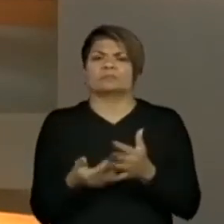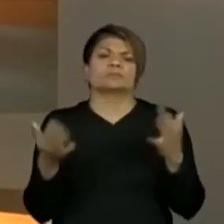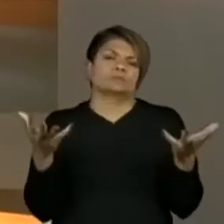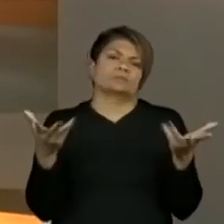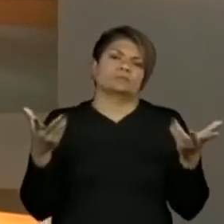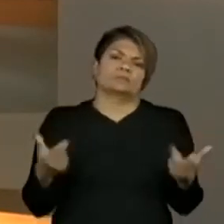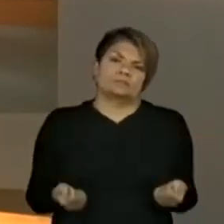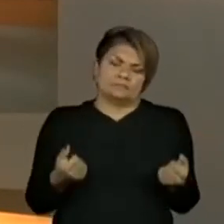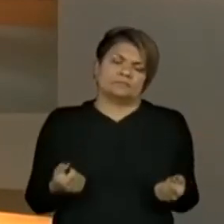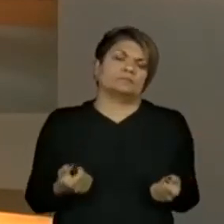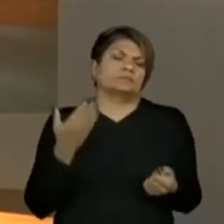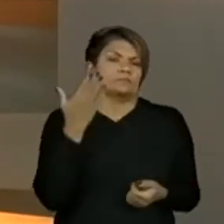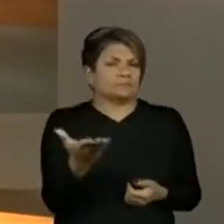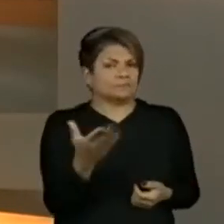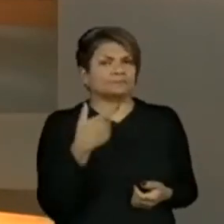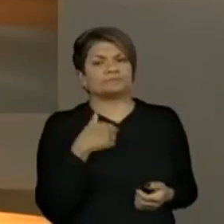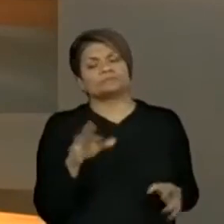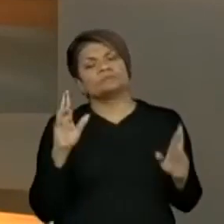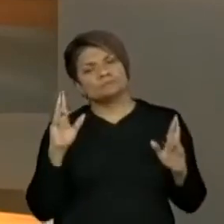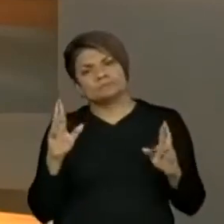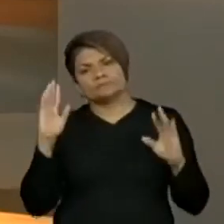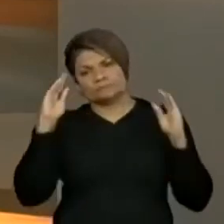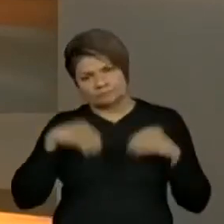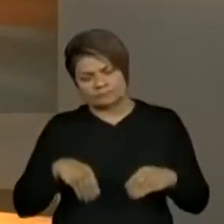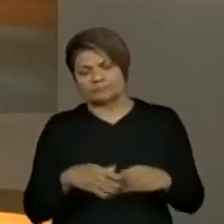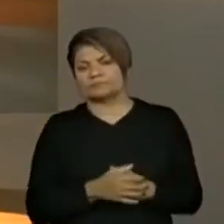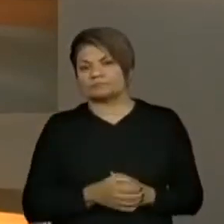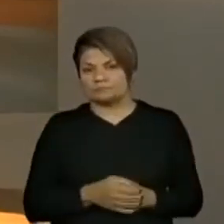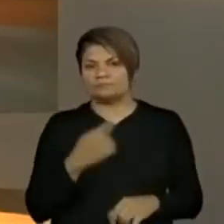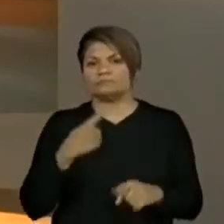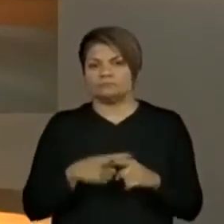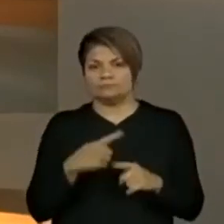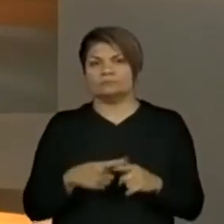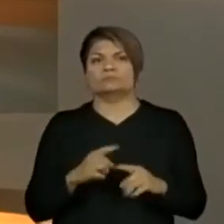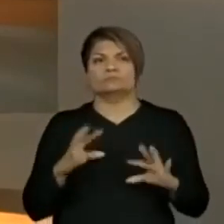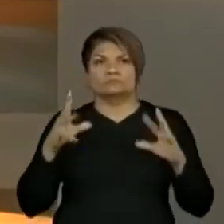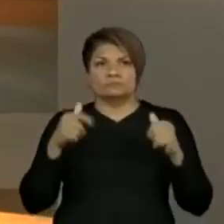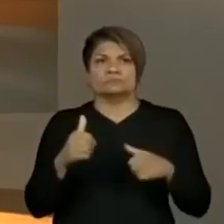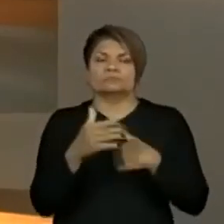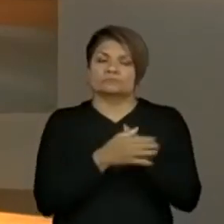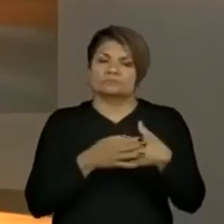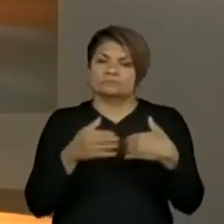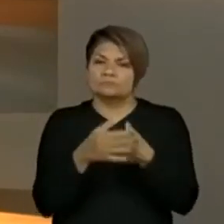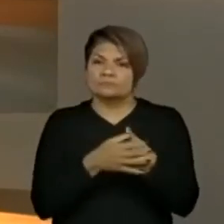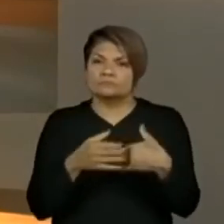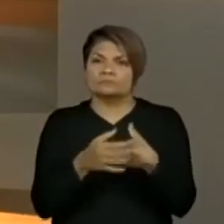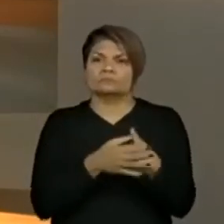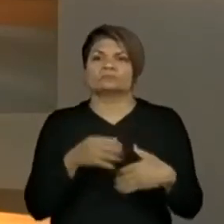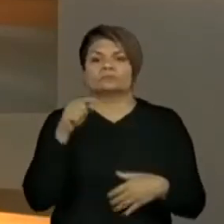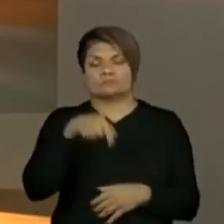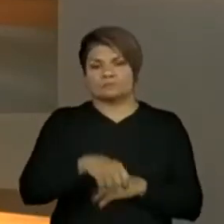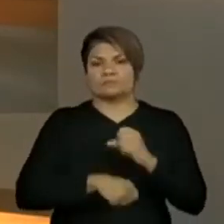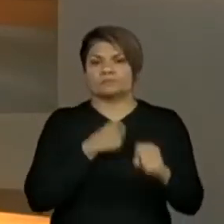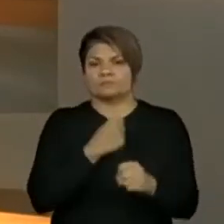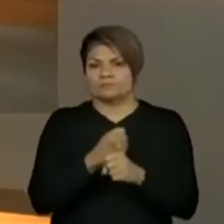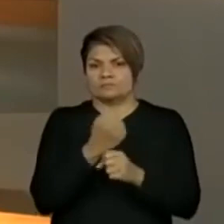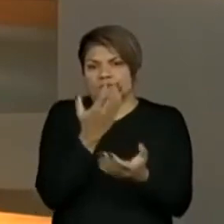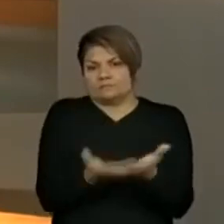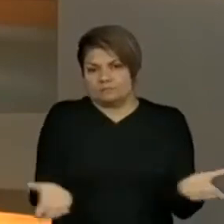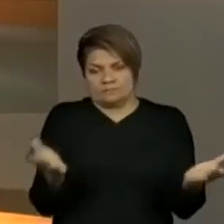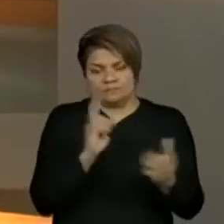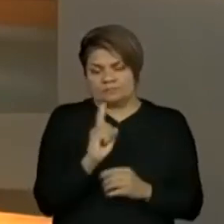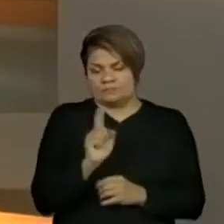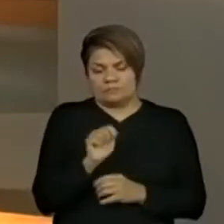Eu espero realmente que vocês não desanimem. tudo feito com muito carinho, com muito amor, para que esse ano não seja um ano perdido em relação à